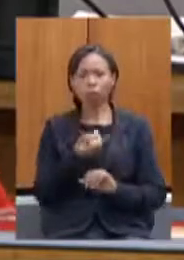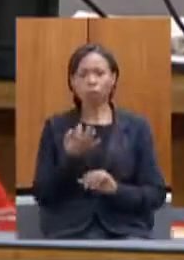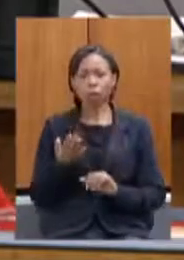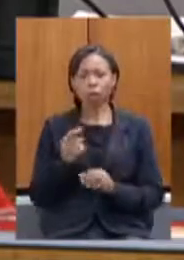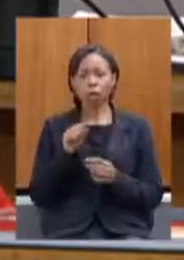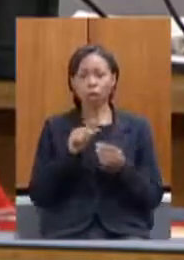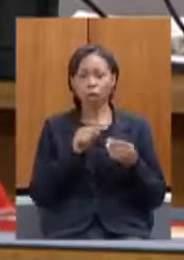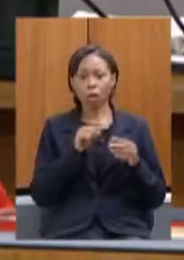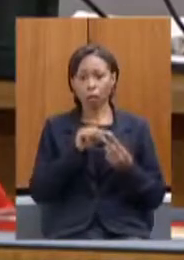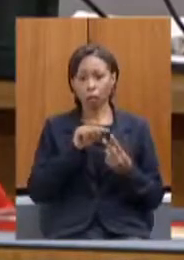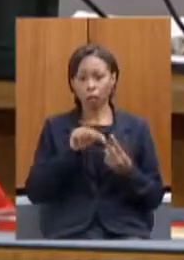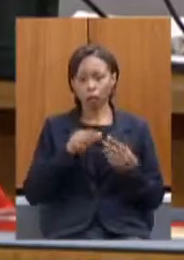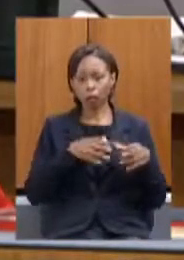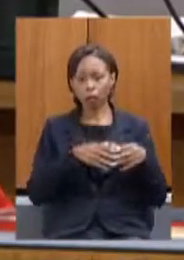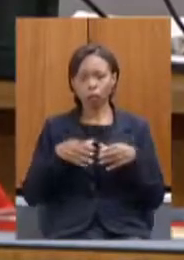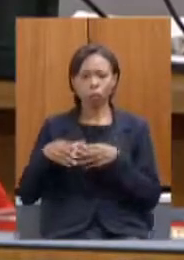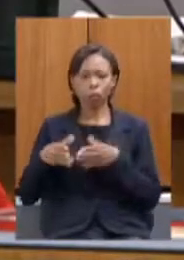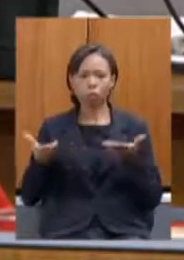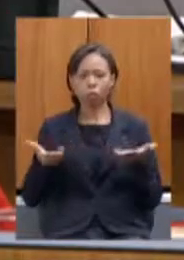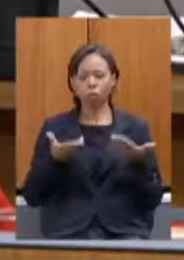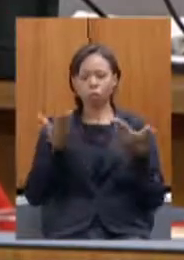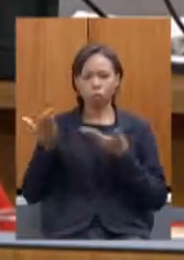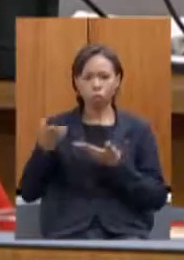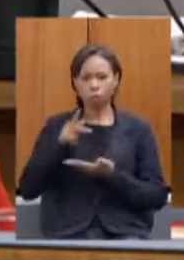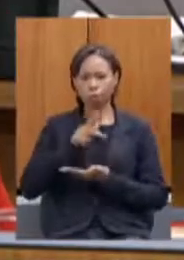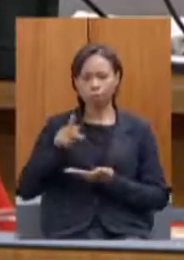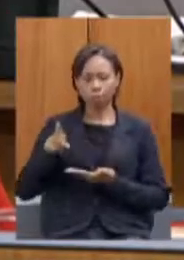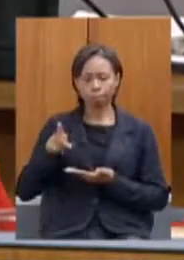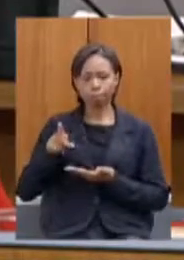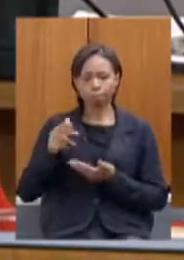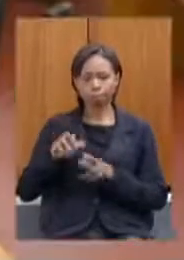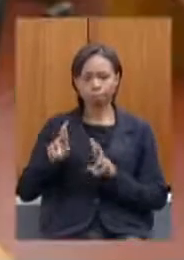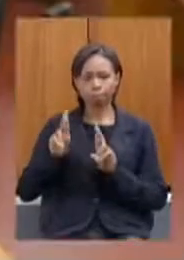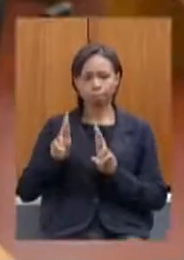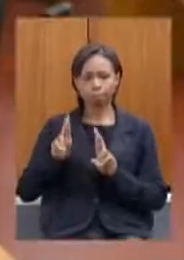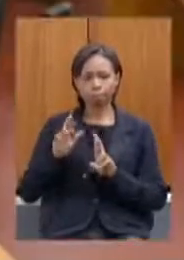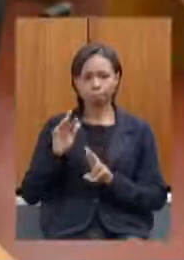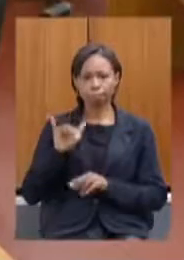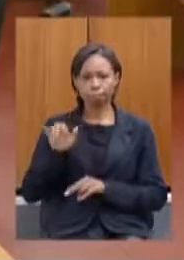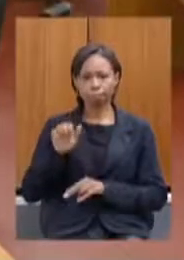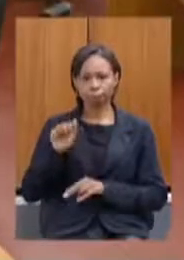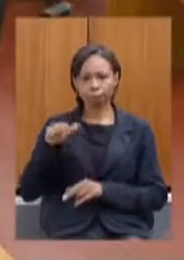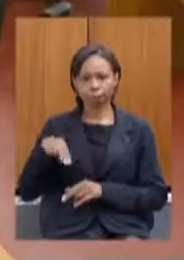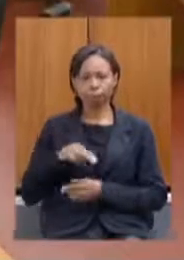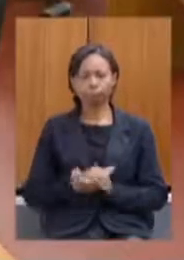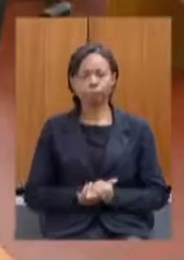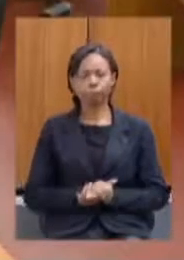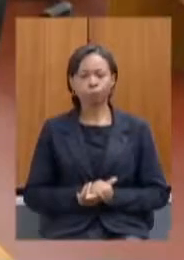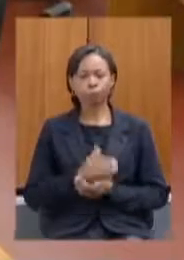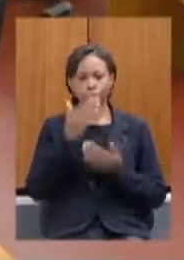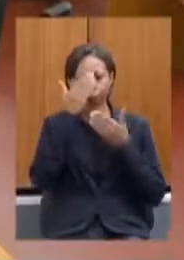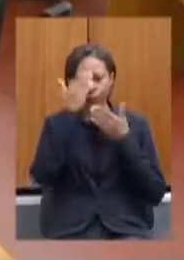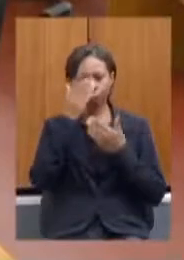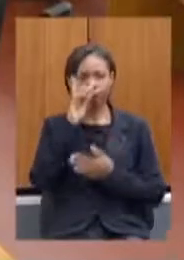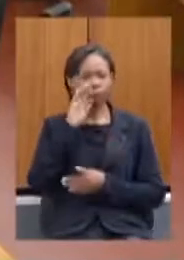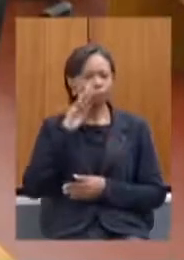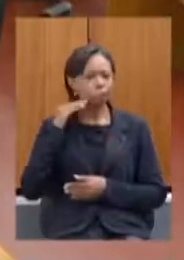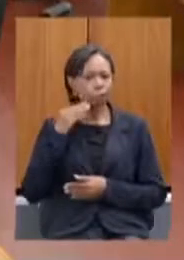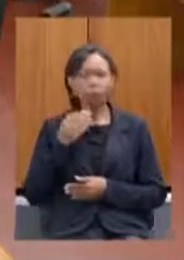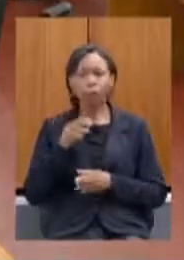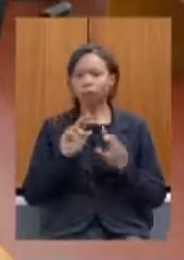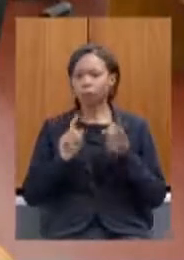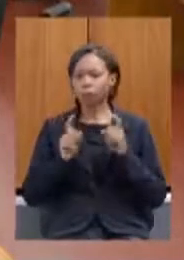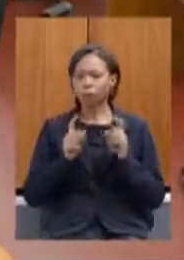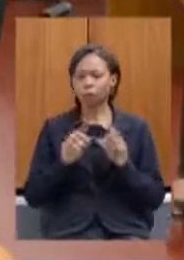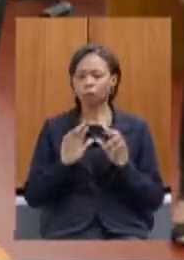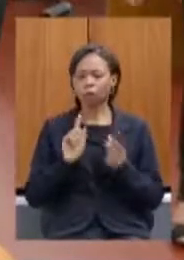comissões devolvo a presidência dos trabalhos para o deputado doutor Jean Freire muito obrigada deputada Beatriz cumprida a finalidade da reunião a